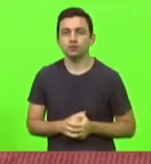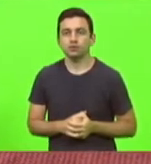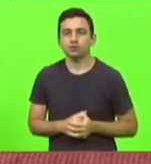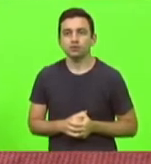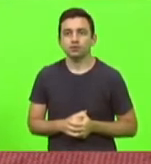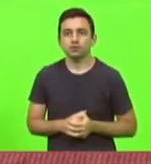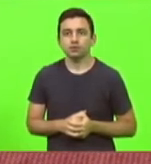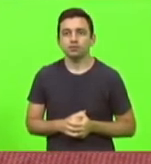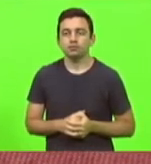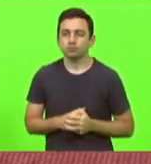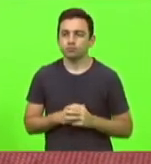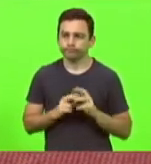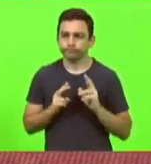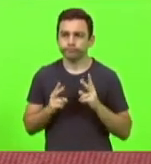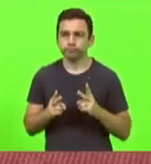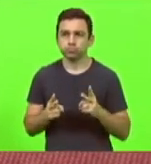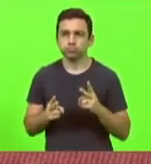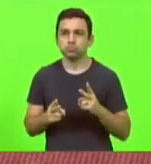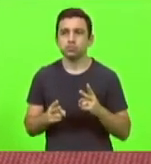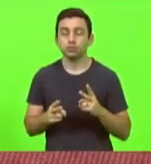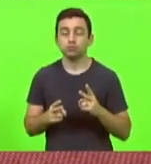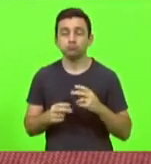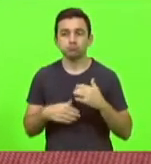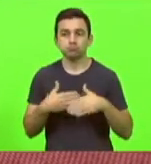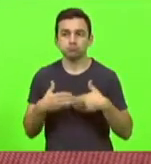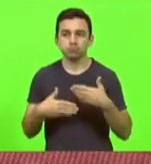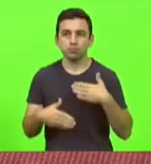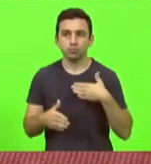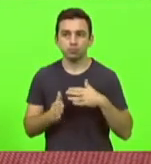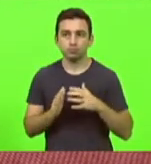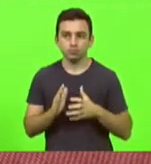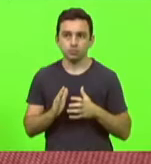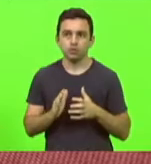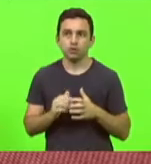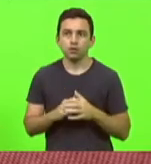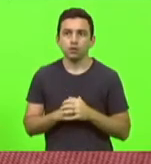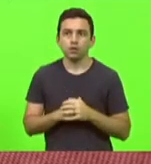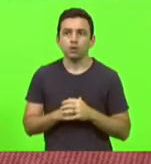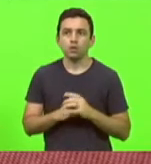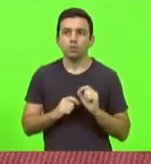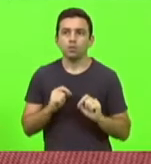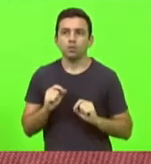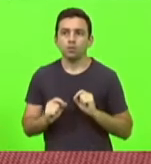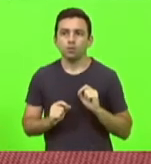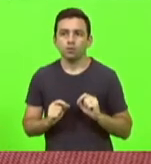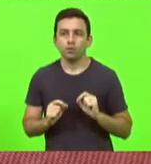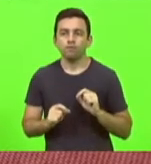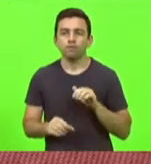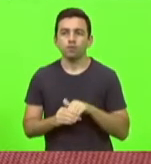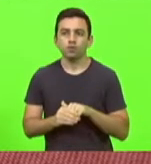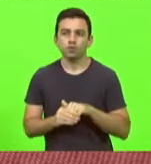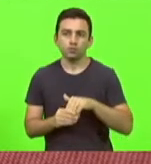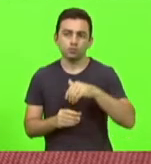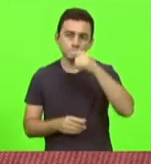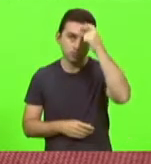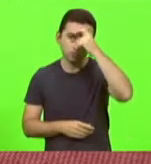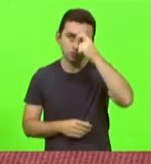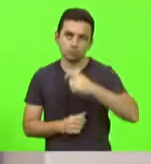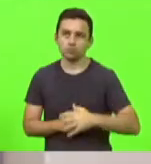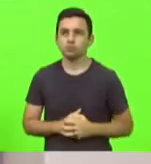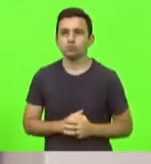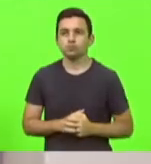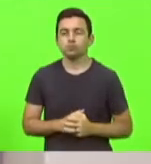Seguindo também os encaminhamentos da minha bancada, o meu voto é para o deputado Maurício Scudillac.